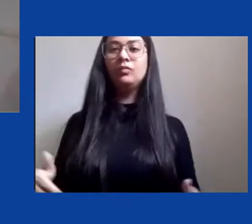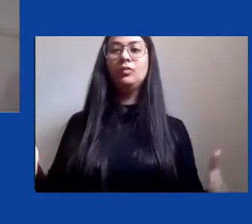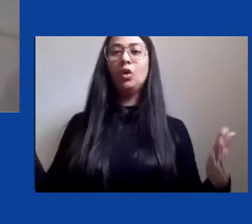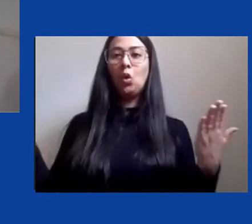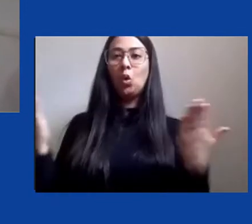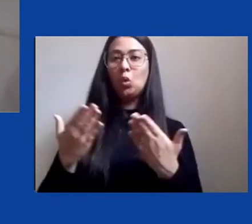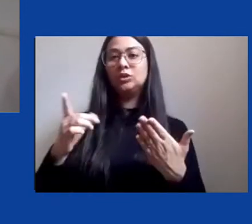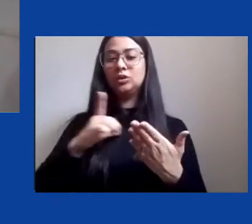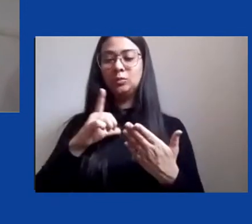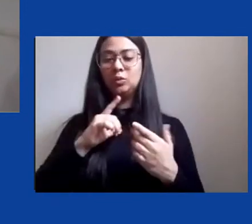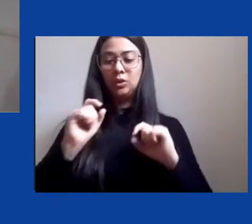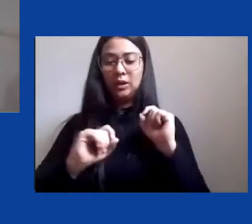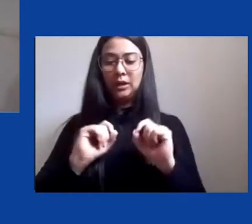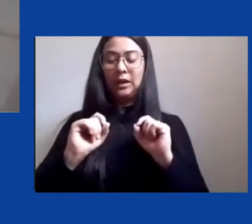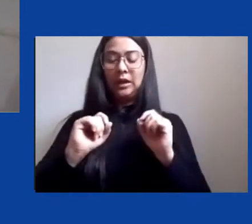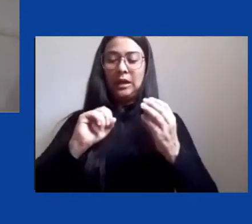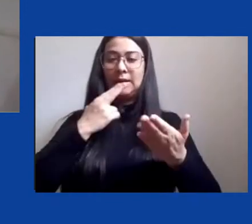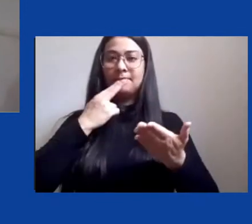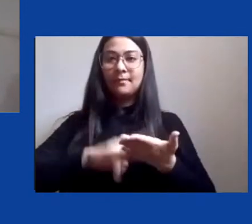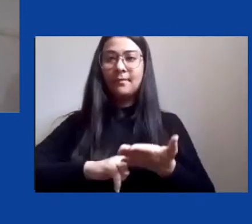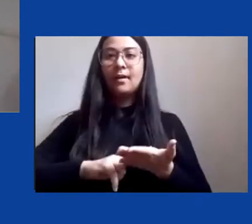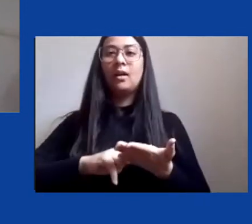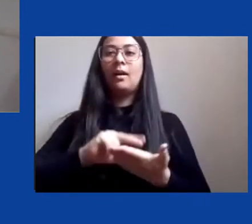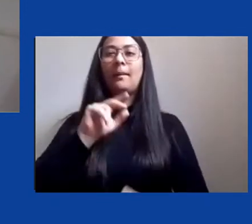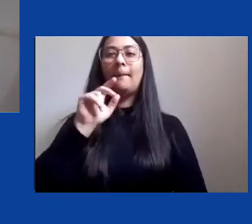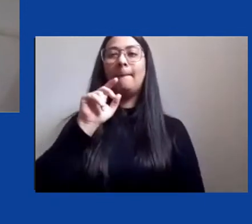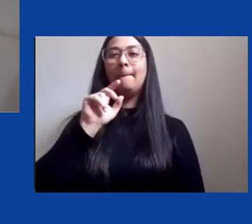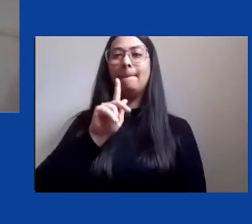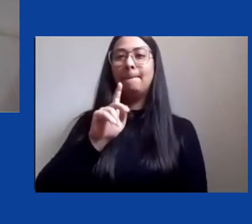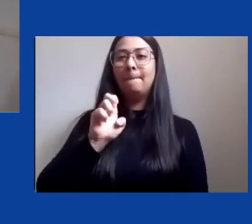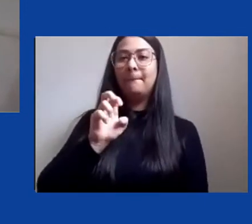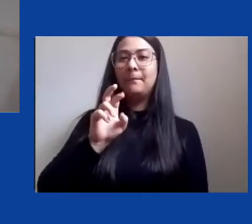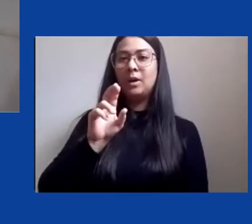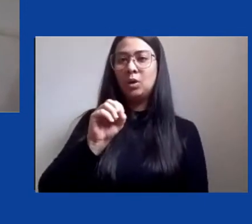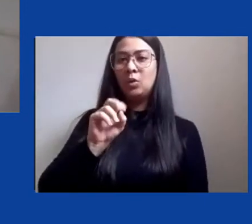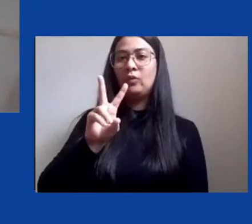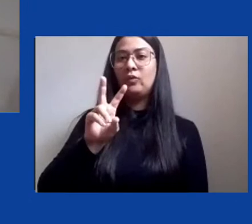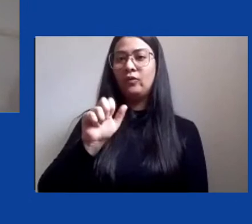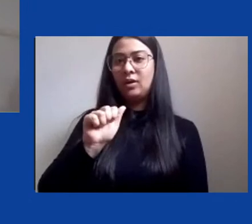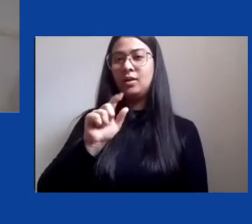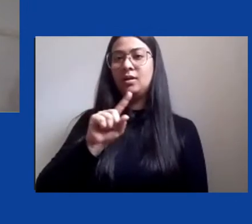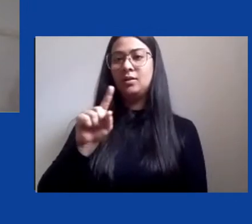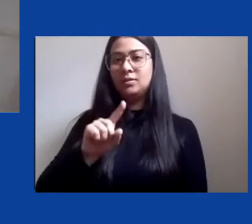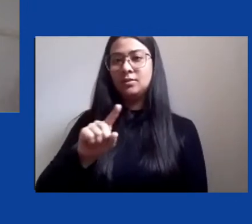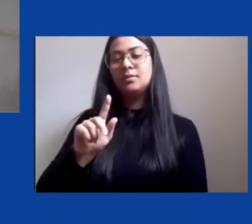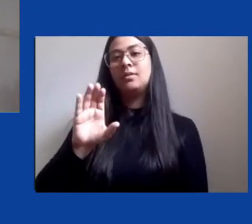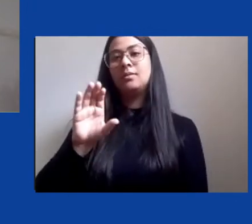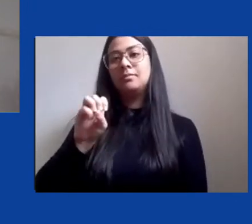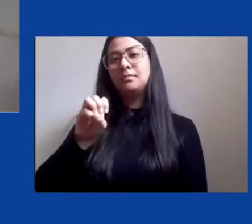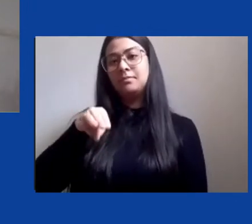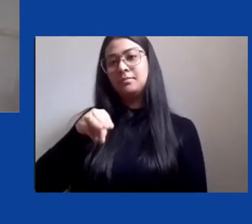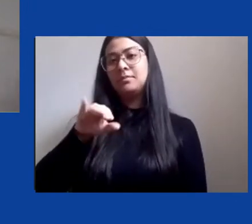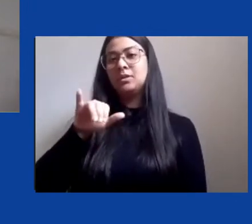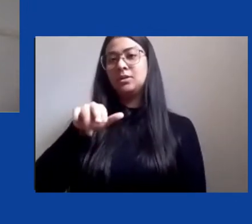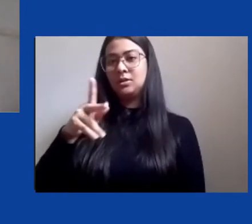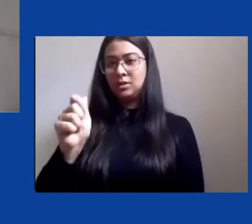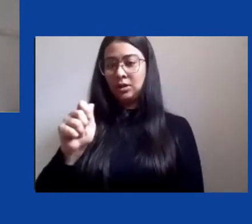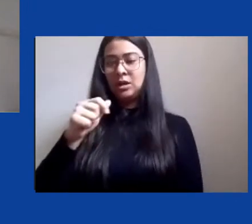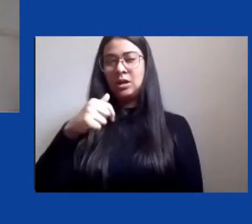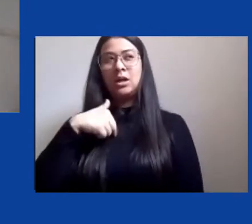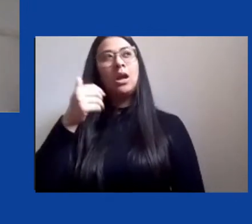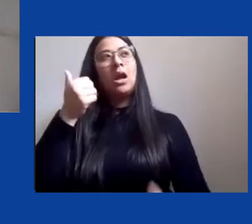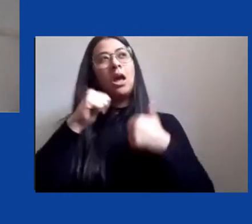Caminha quando ele analisa de uma forma muito de uma forma